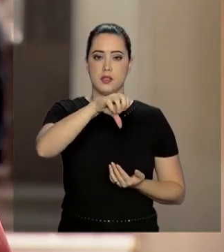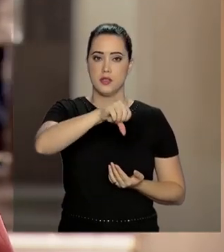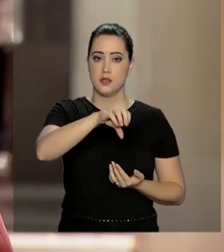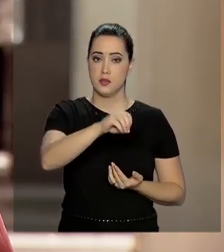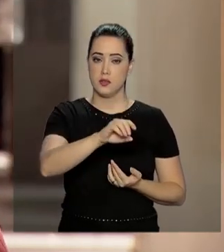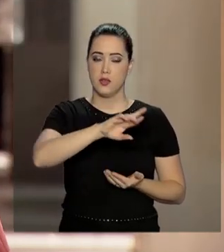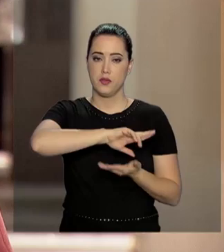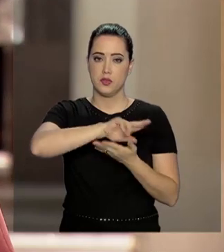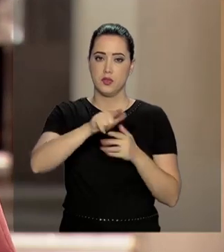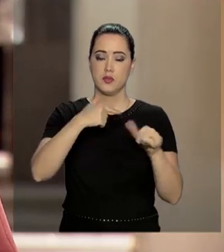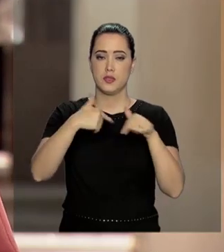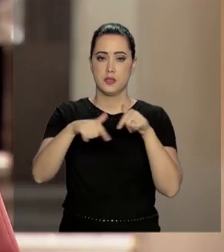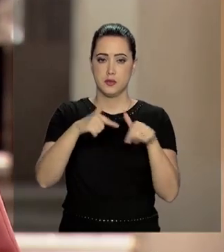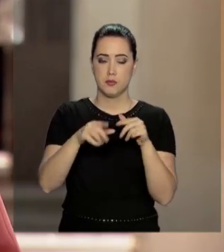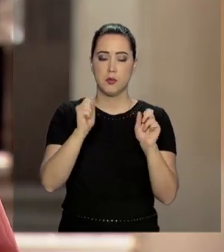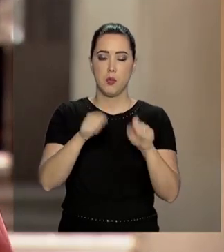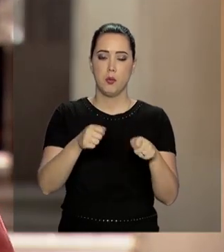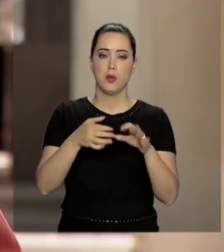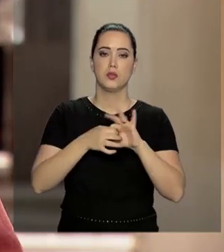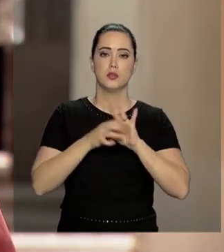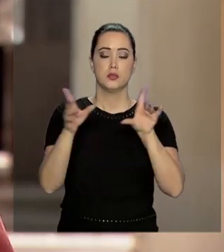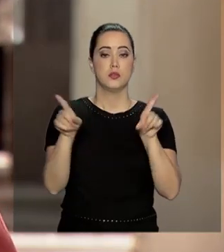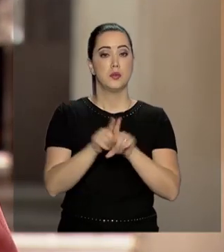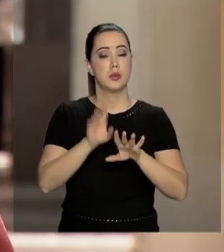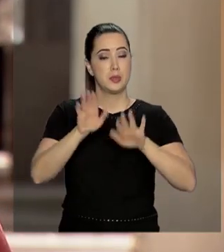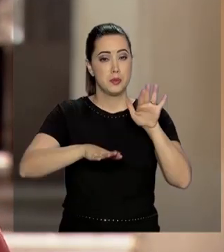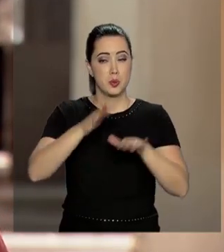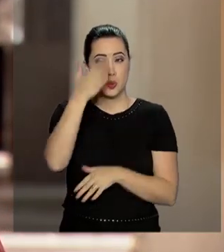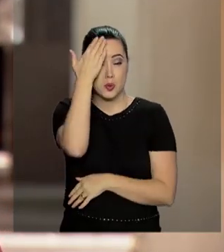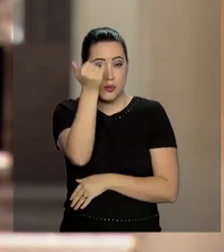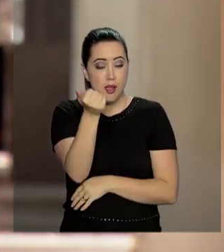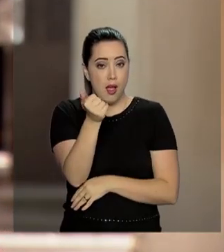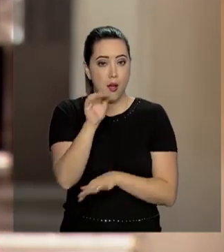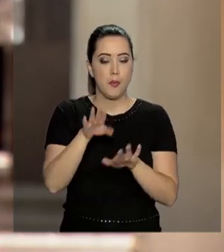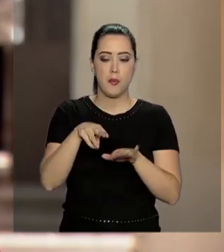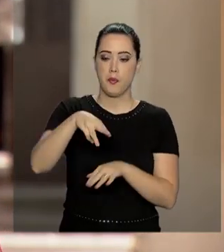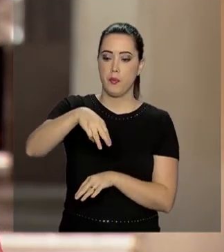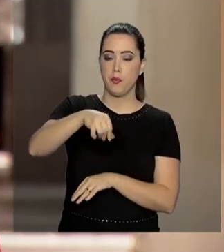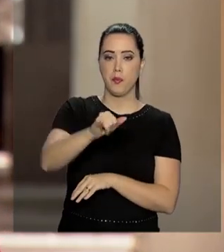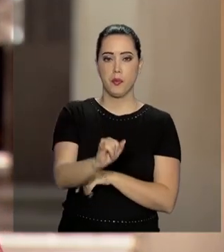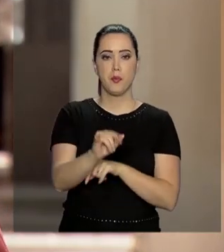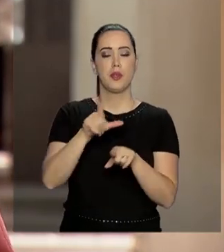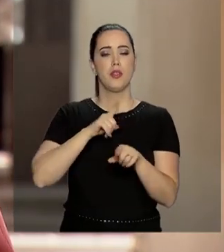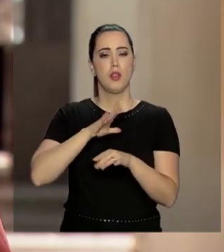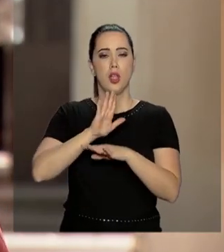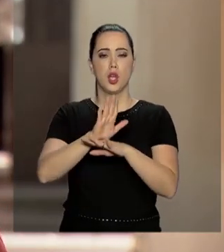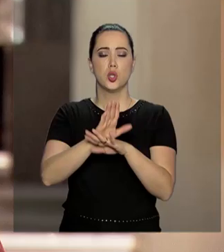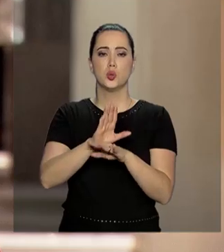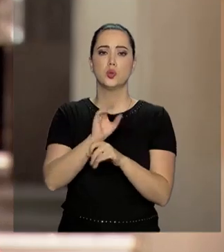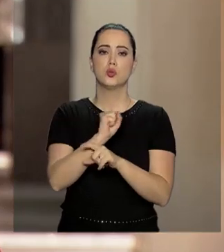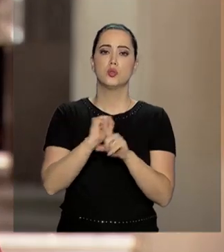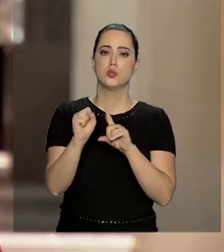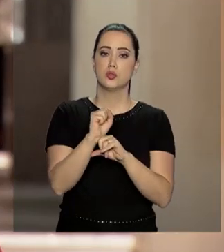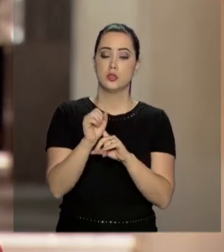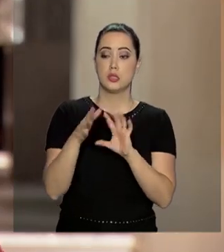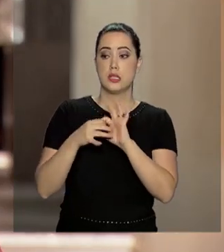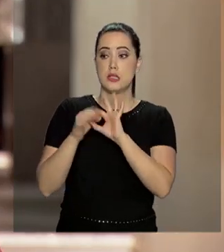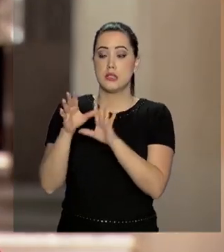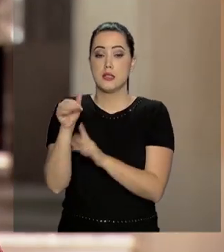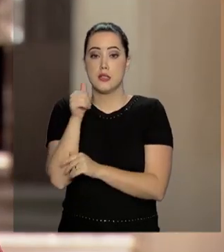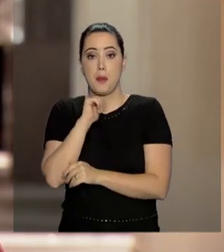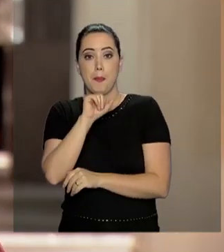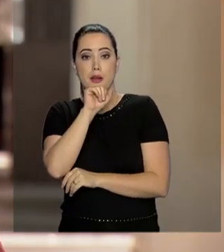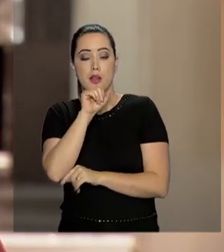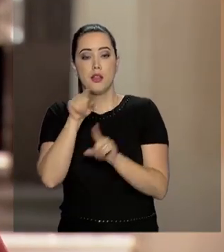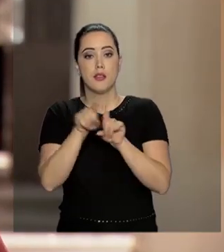permitidas para adesão. E o que muita gente não sabe, o MEI garante benefícios sociais, como licença maternidade